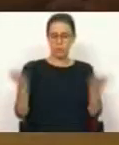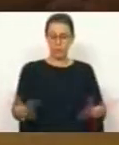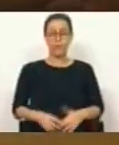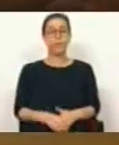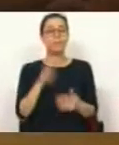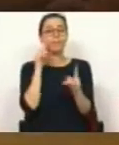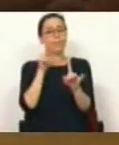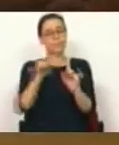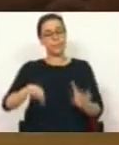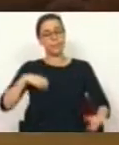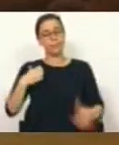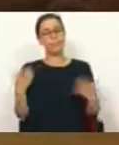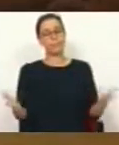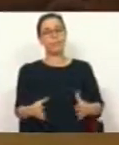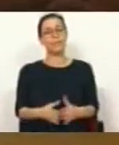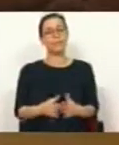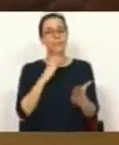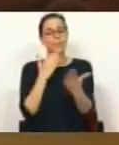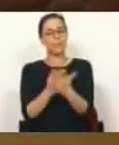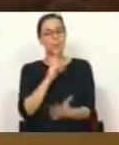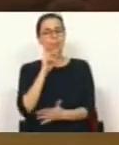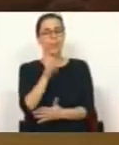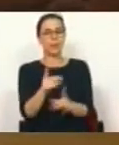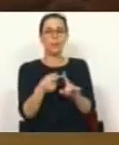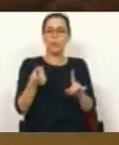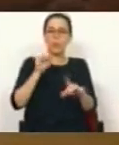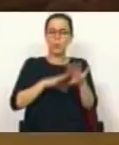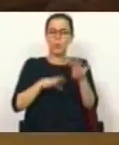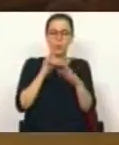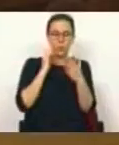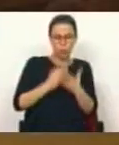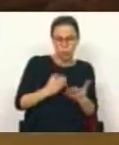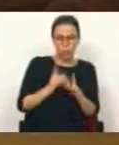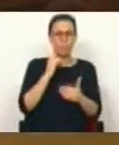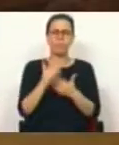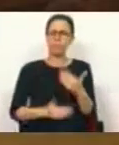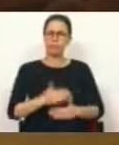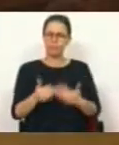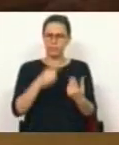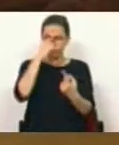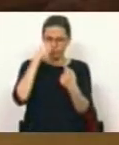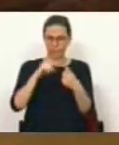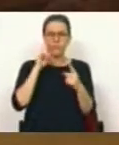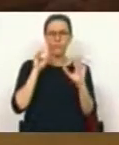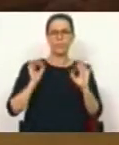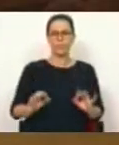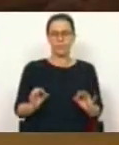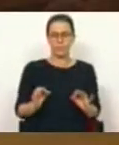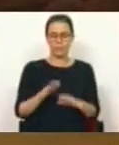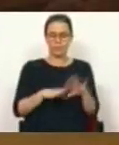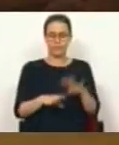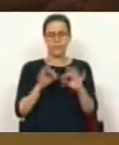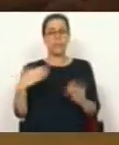E, na perspectiva dos Verdes, dar resposta não é fazer estudos, mas sim avançar, no sentido de garantir a